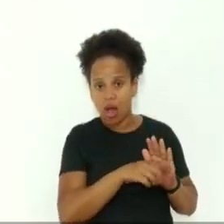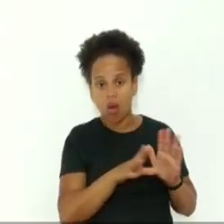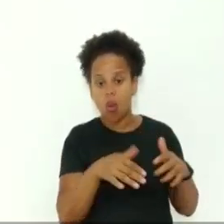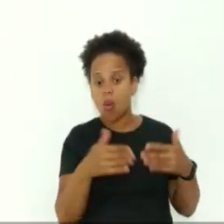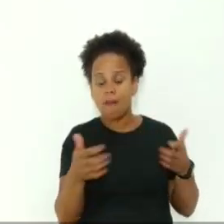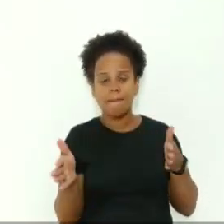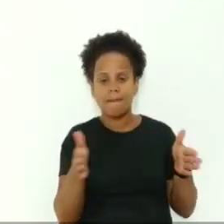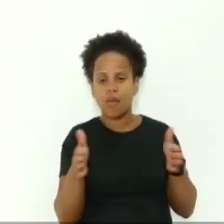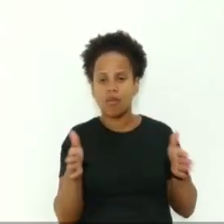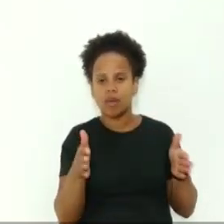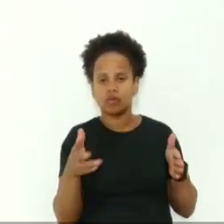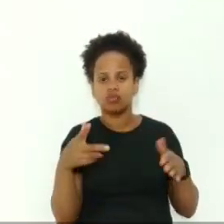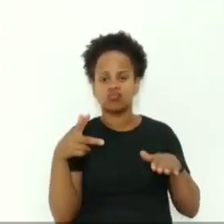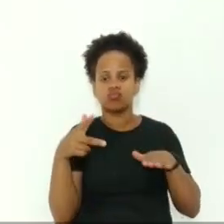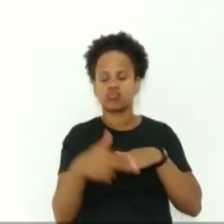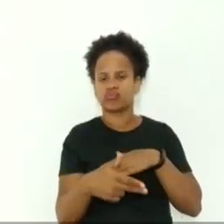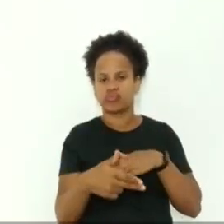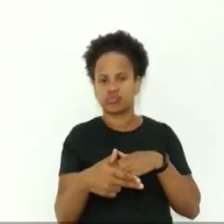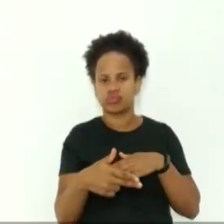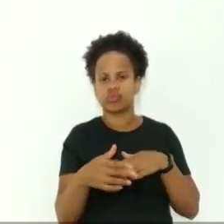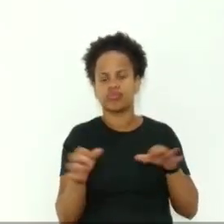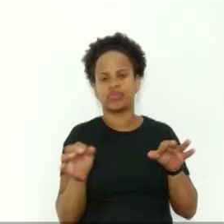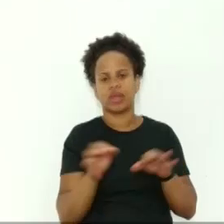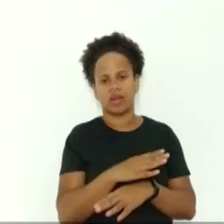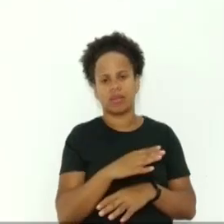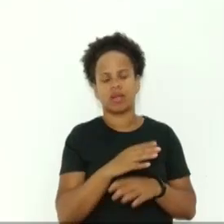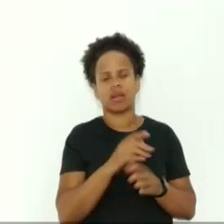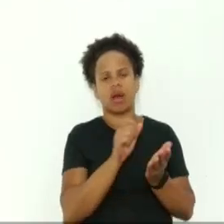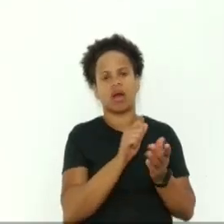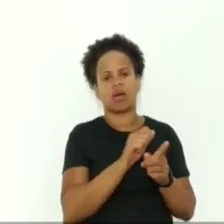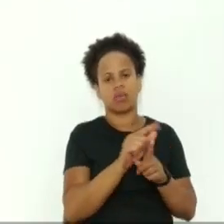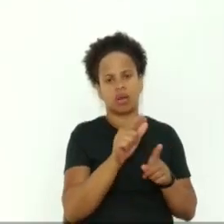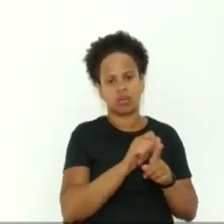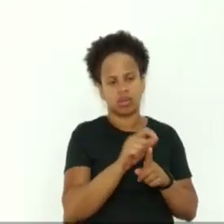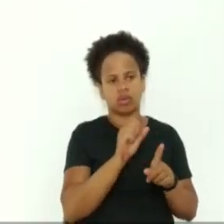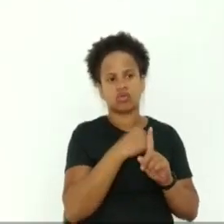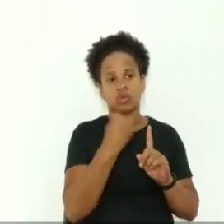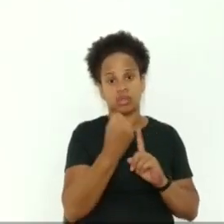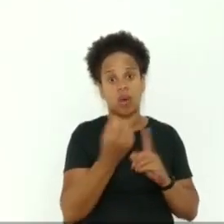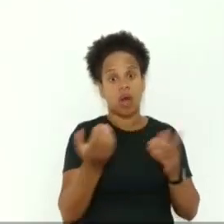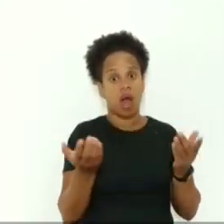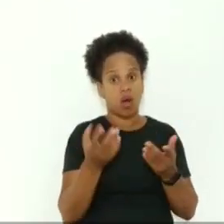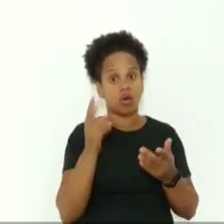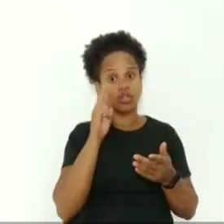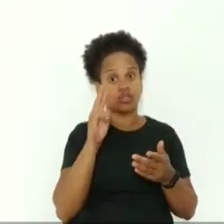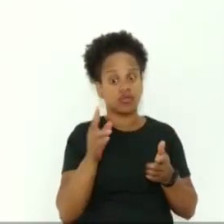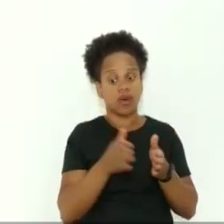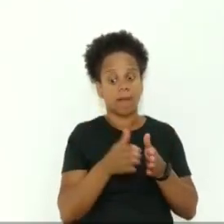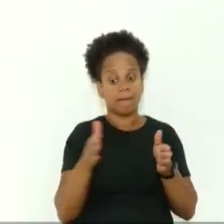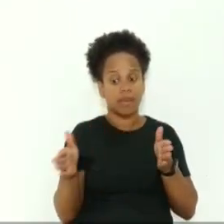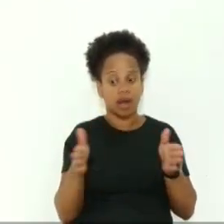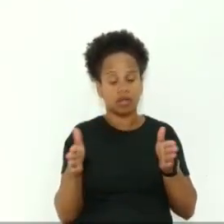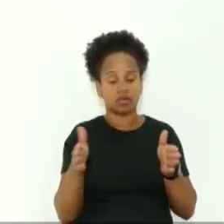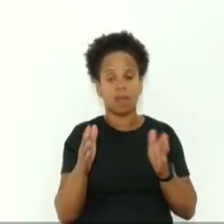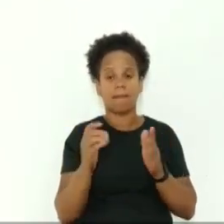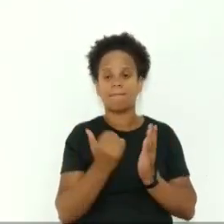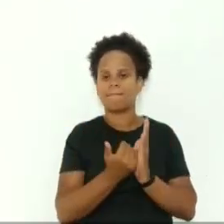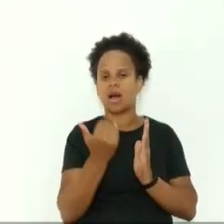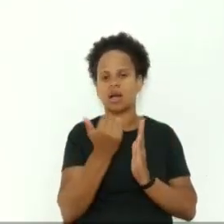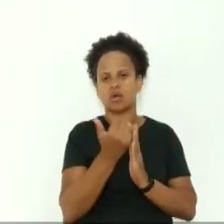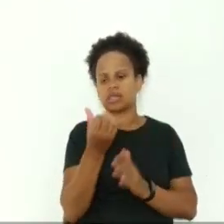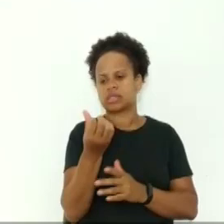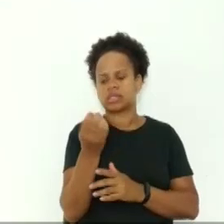romper de terminar o aluguel social e agora a gente vê um prazo um pouco maior de 60 meses que foi colocado